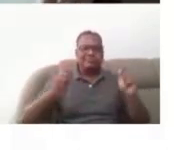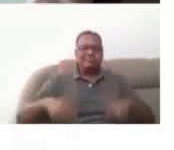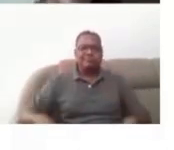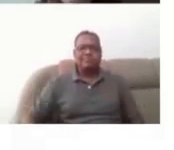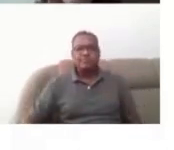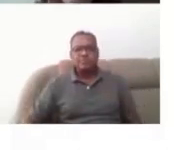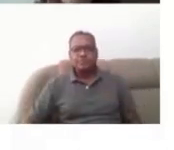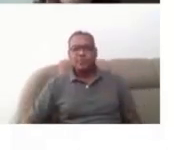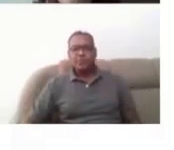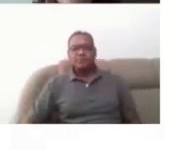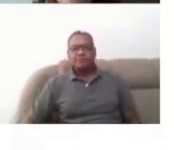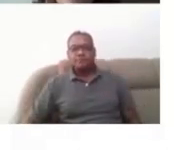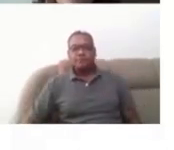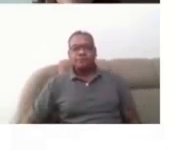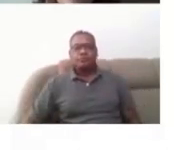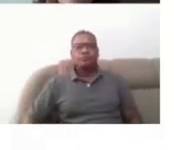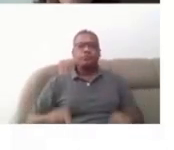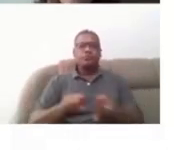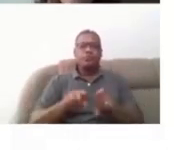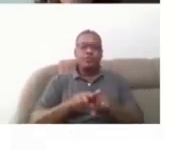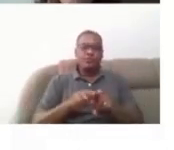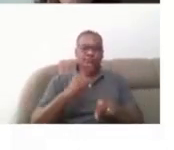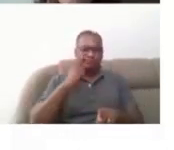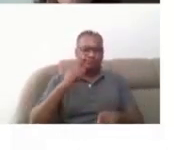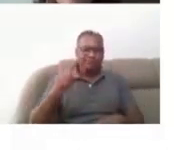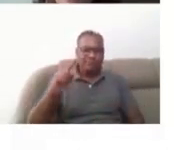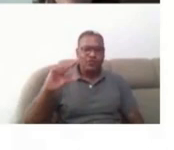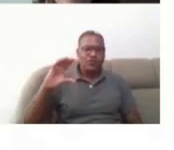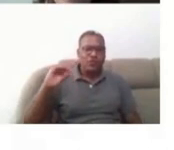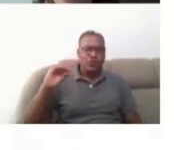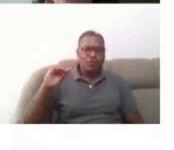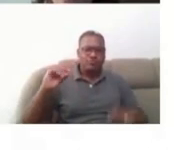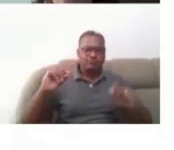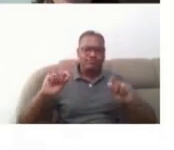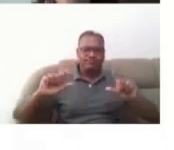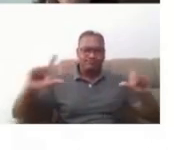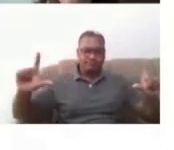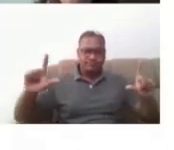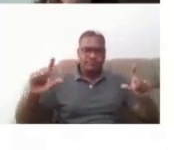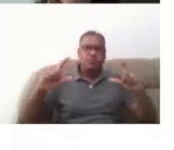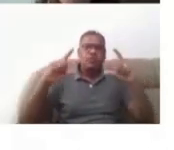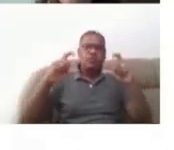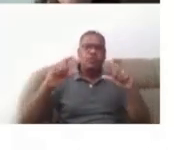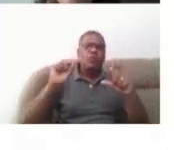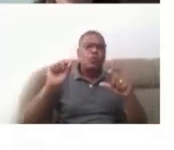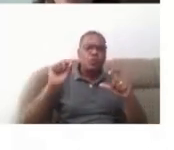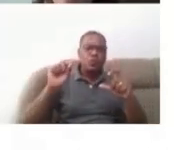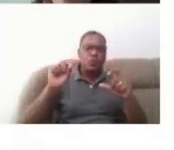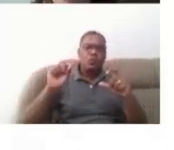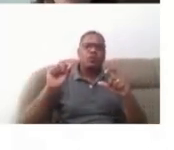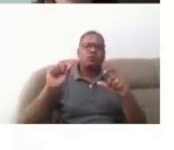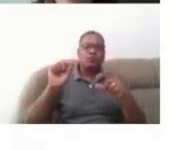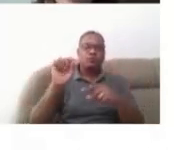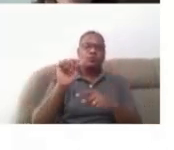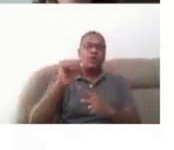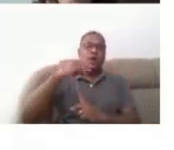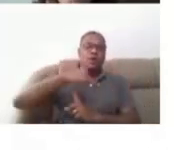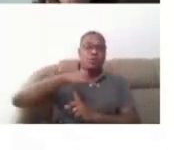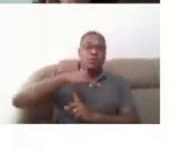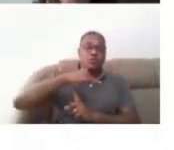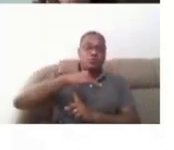E aí eu trago uma foto, né? É uma foto tirada num aeroporto, é uma situação real, né?